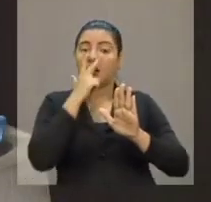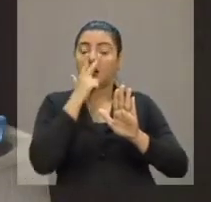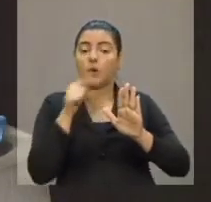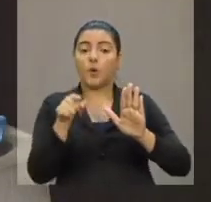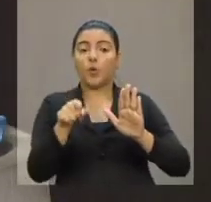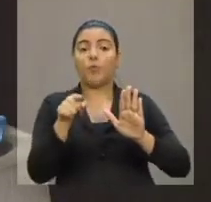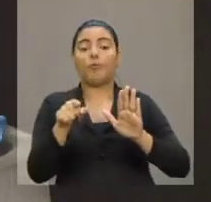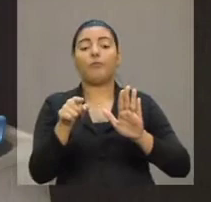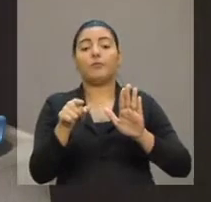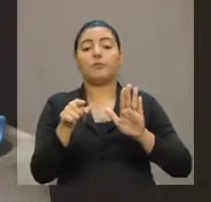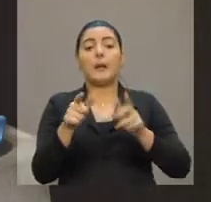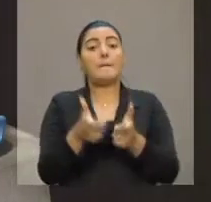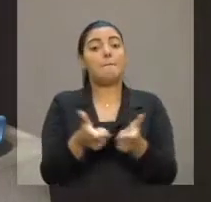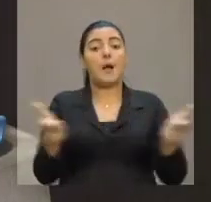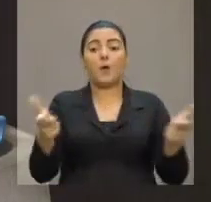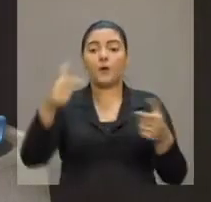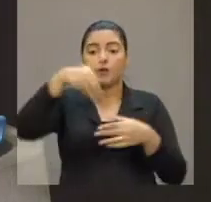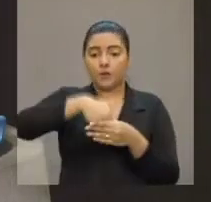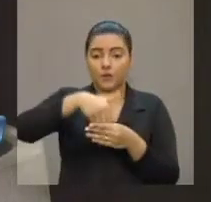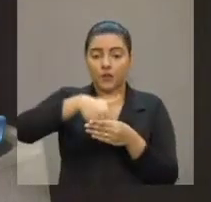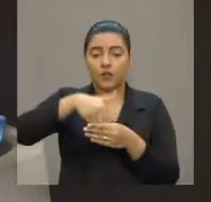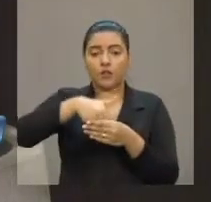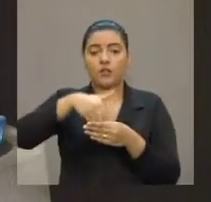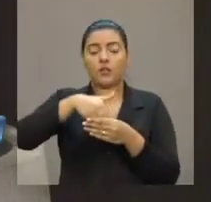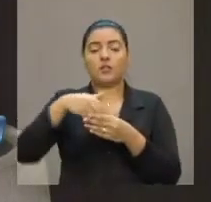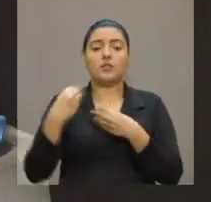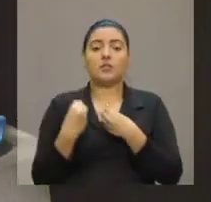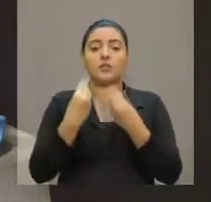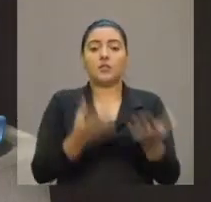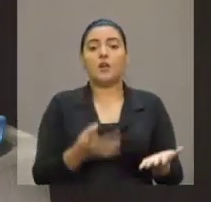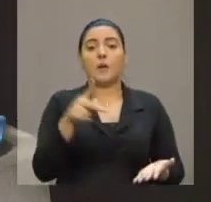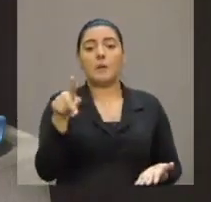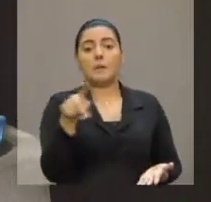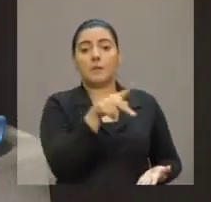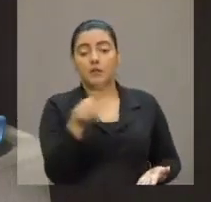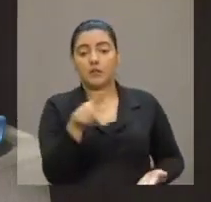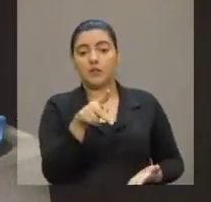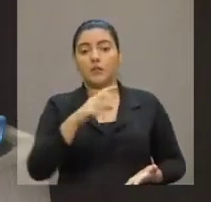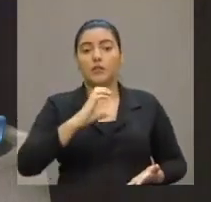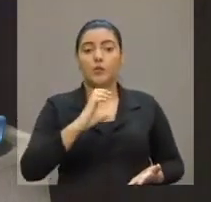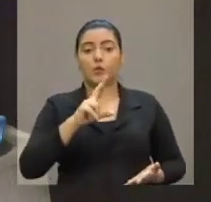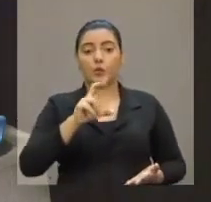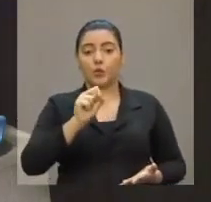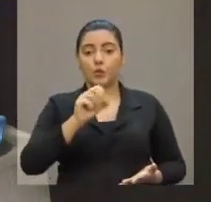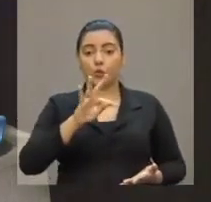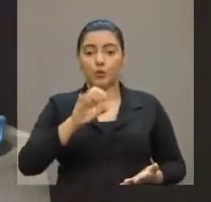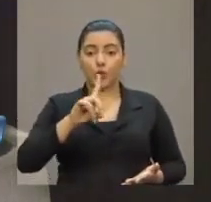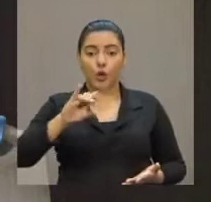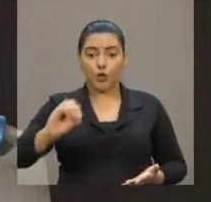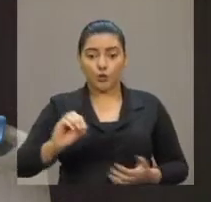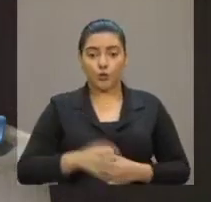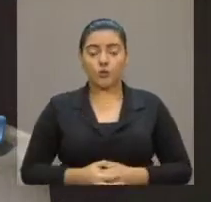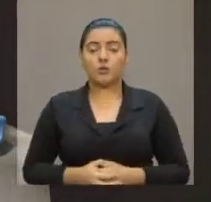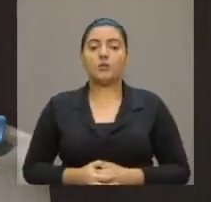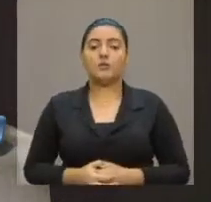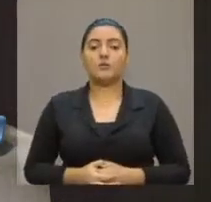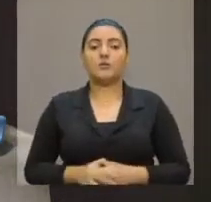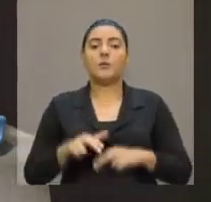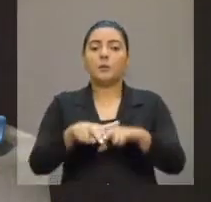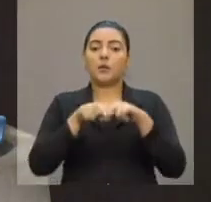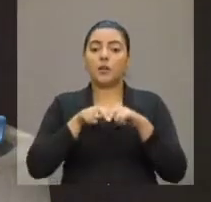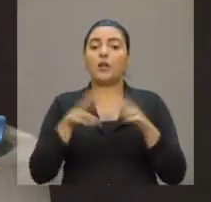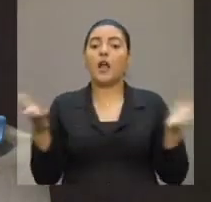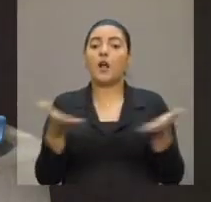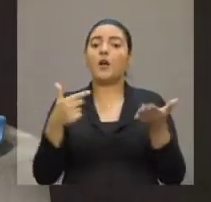que a maioria dos votos foi dado ao professor custódio, ao Meida. Queria